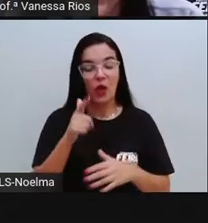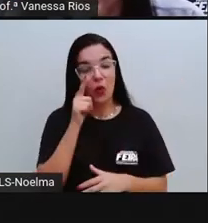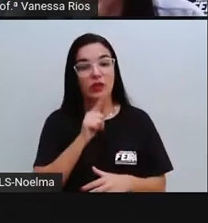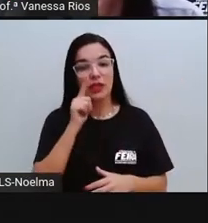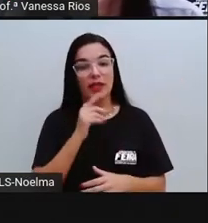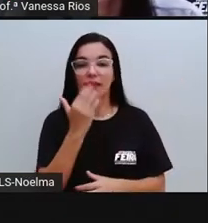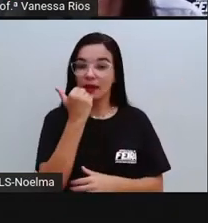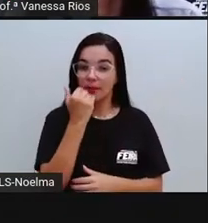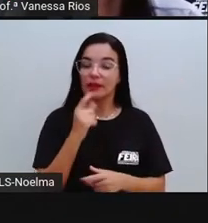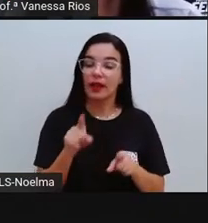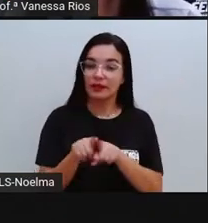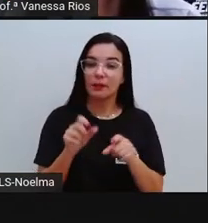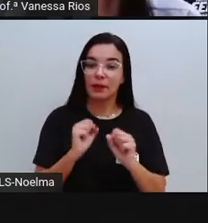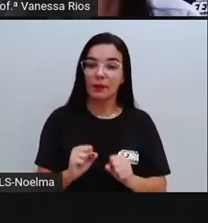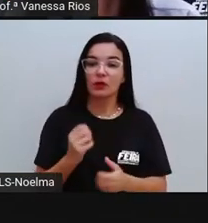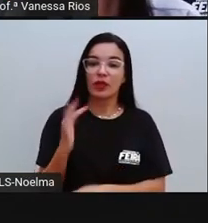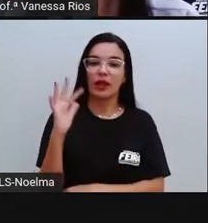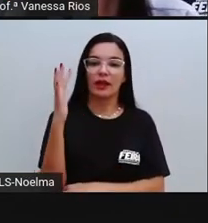crescer.